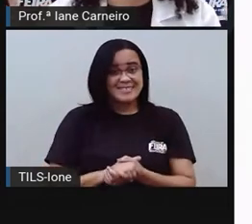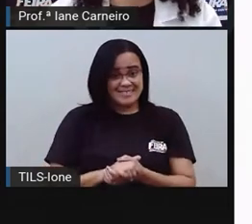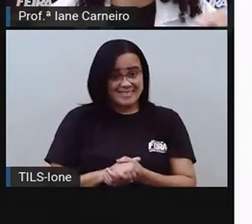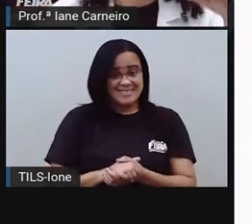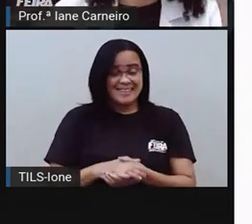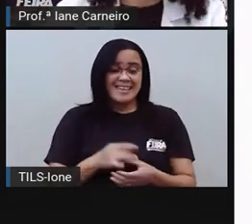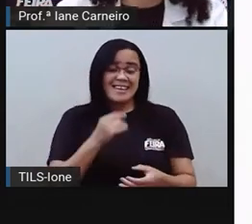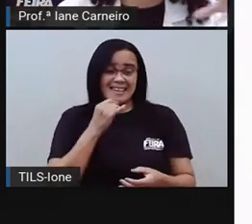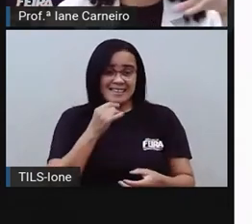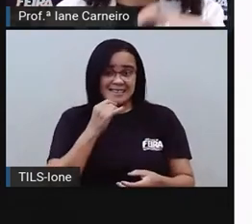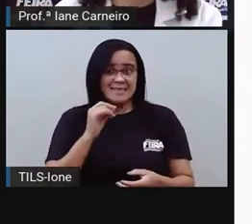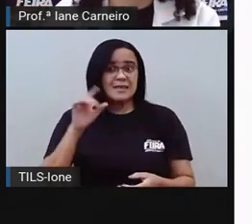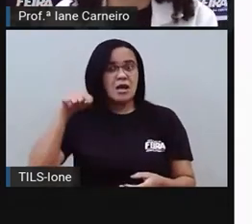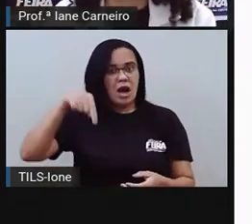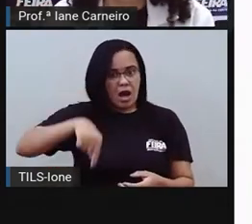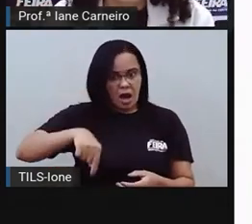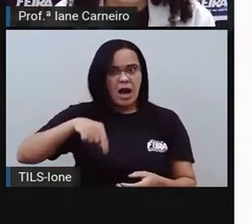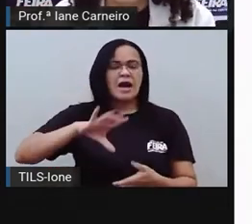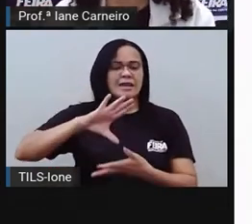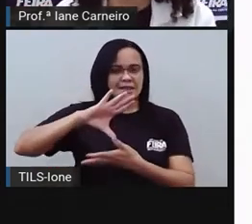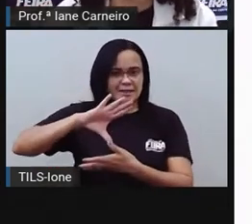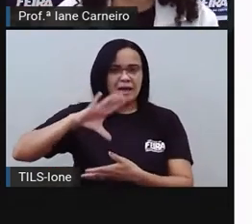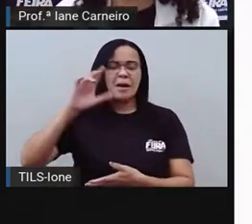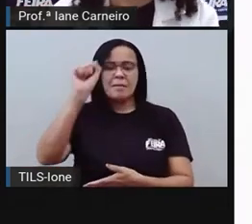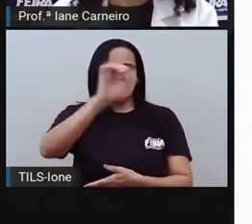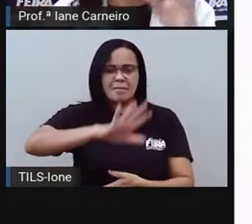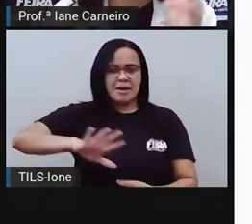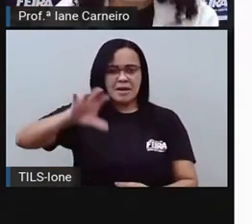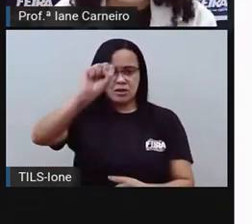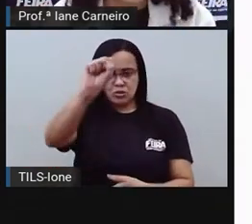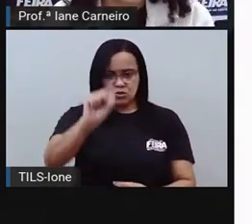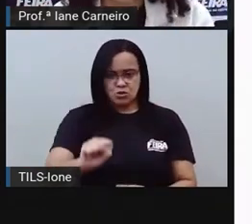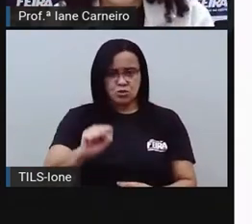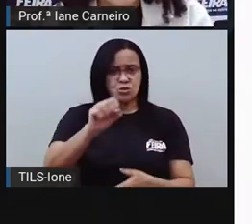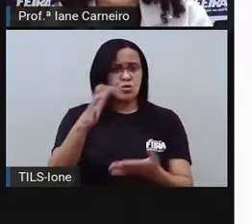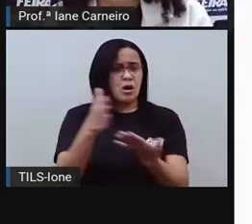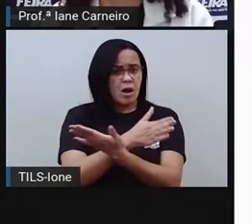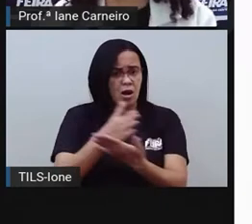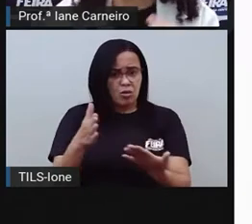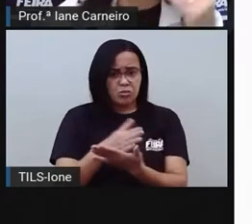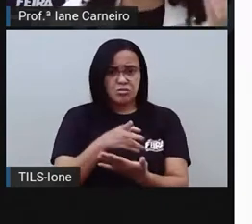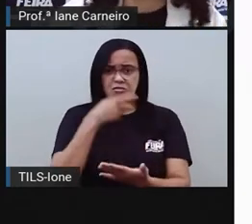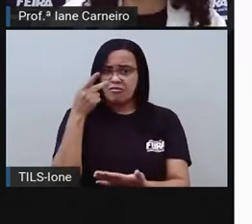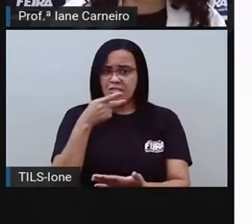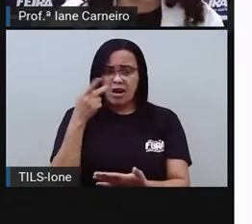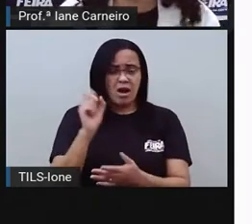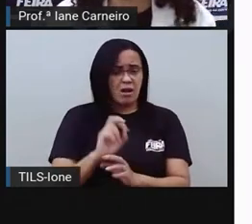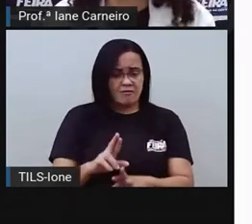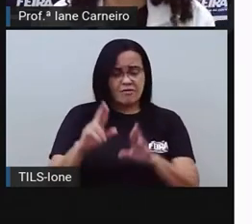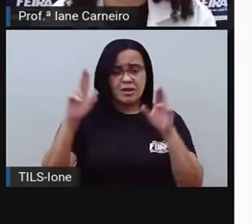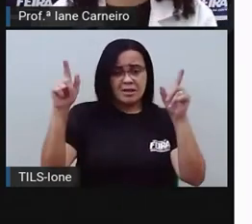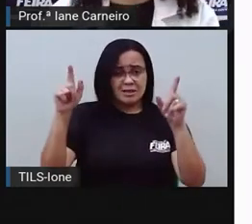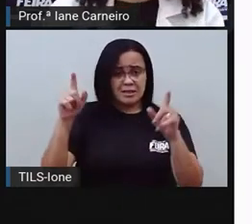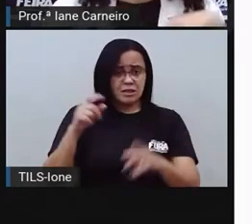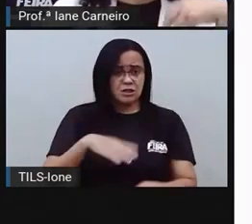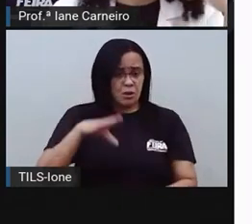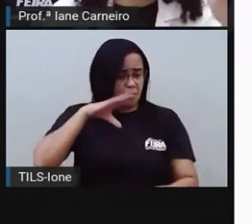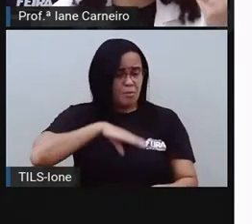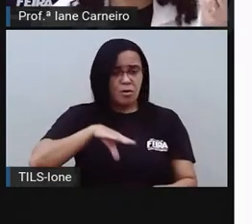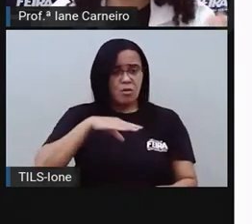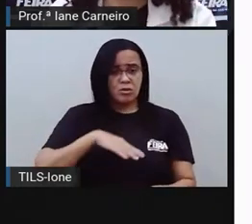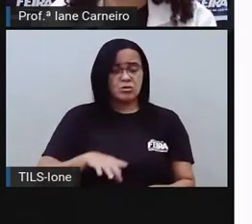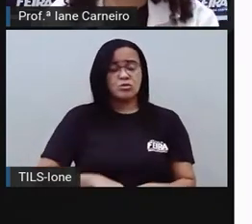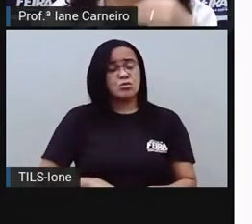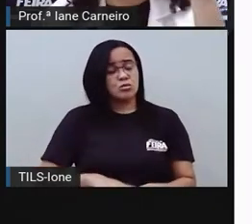Sul, mas tem países da América do Sul, como a gente, que não falam português, que falam espanhol. Tem